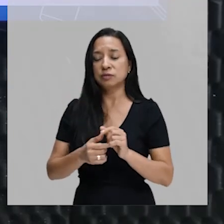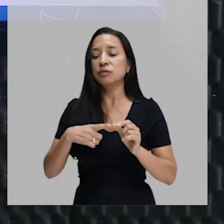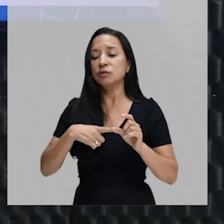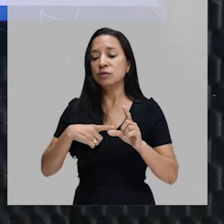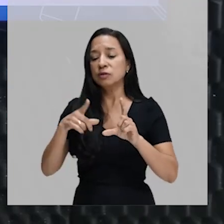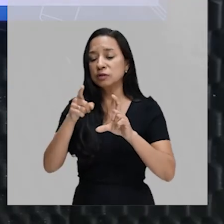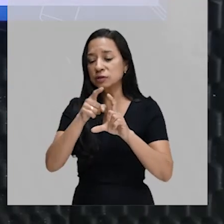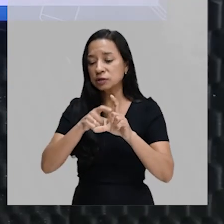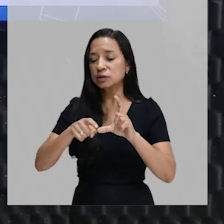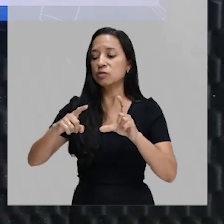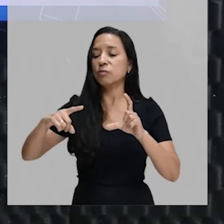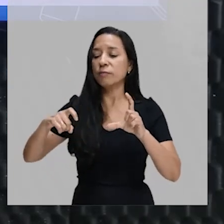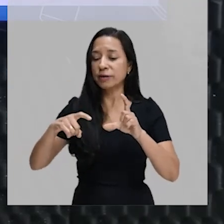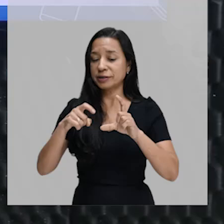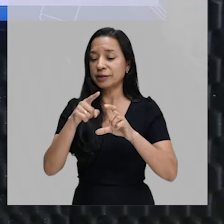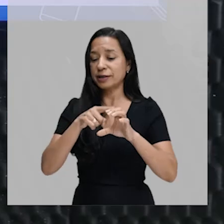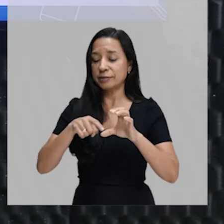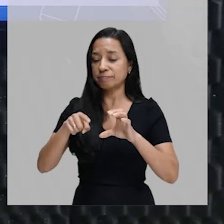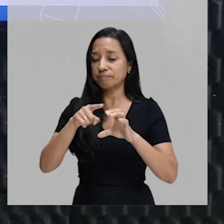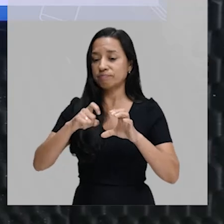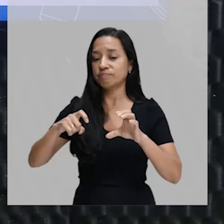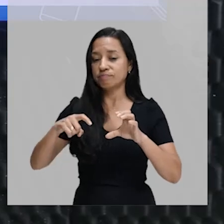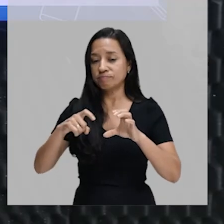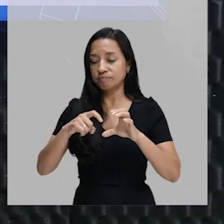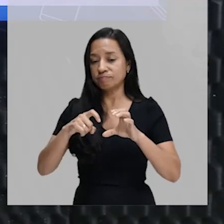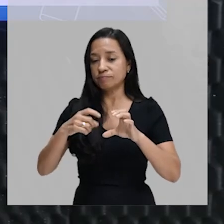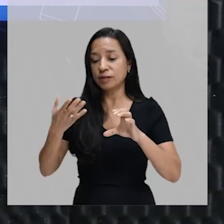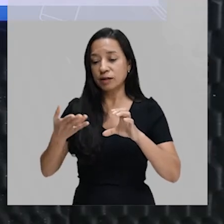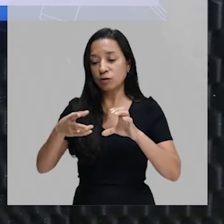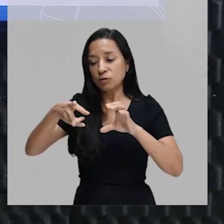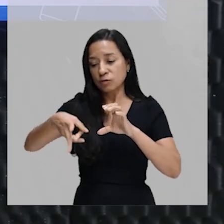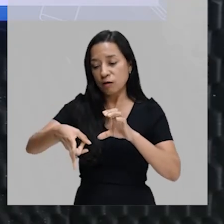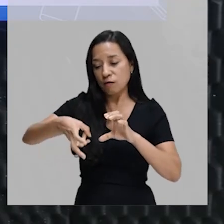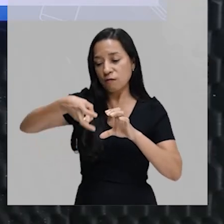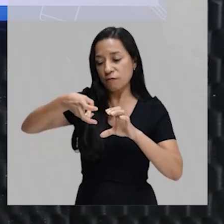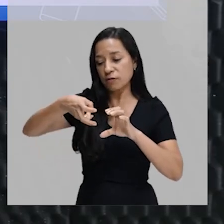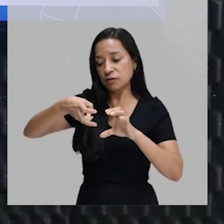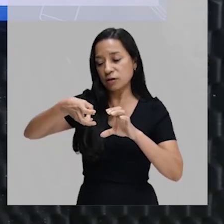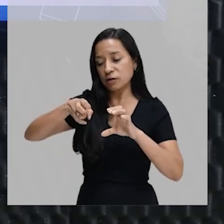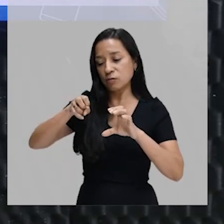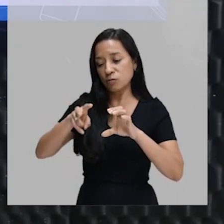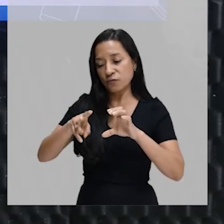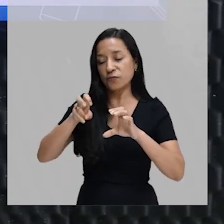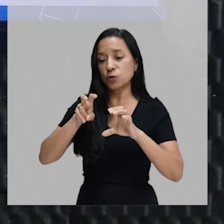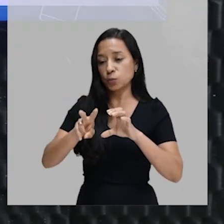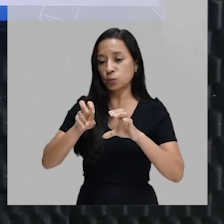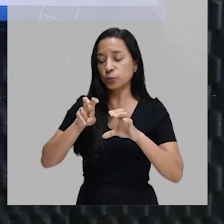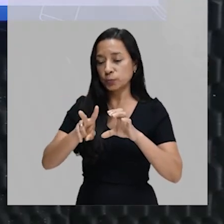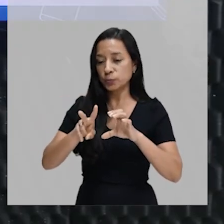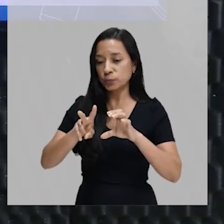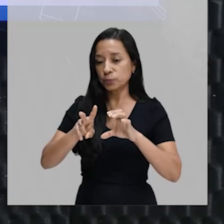infectada. Ela vai agora ser infectada por um vírus bacteriófago.